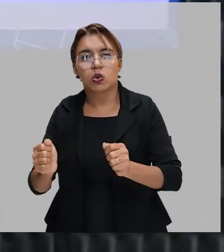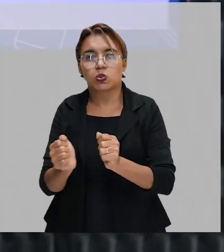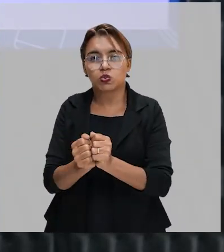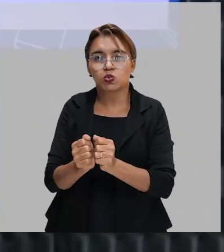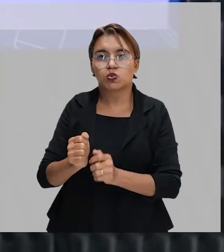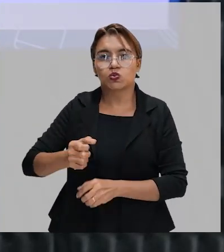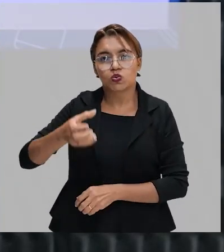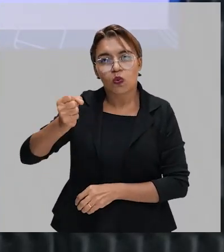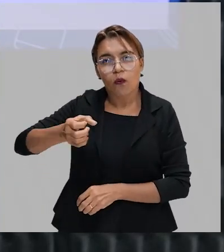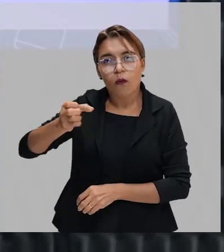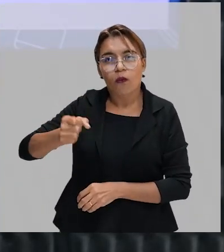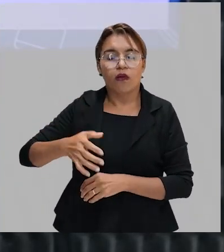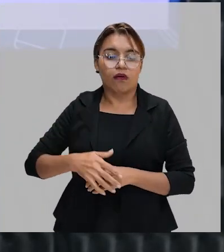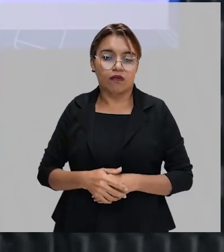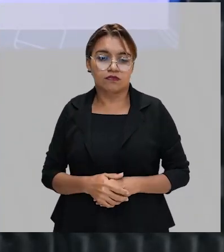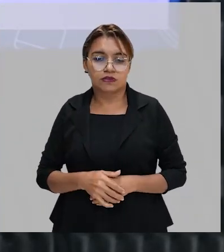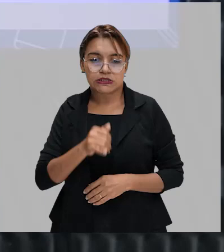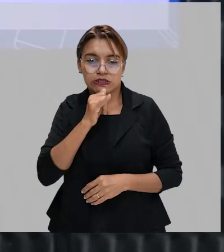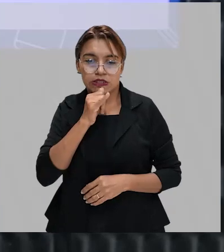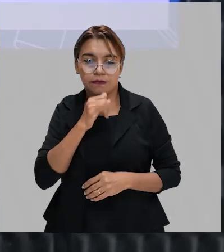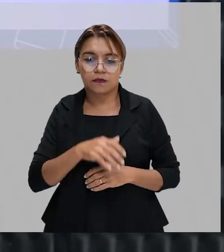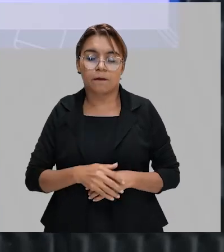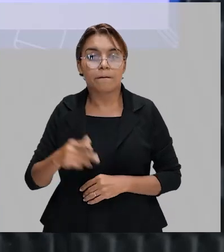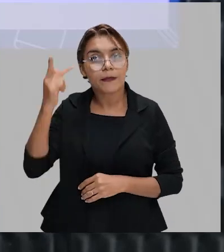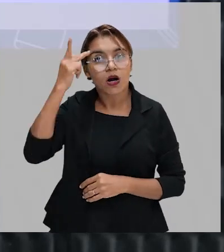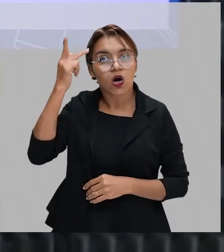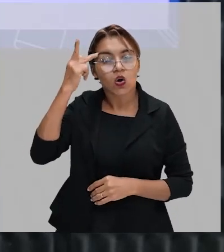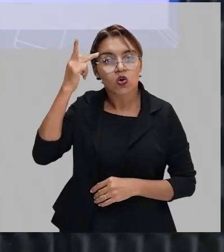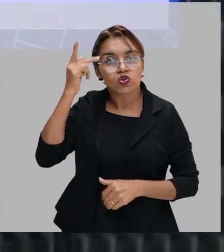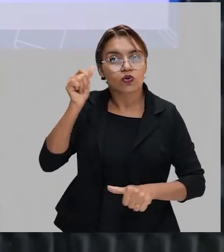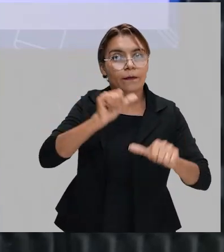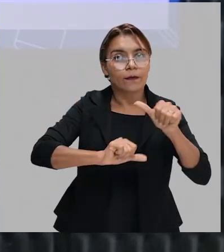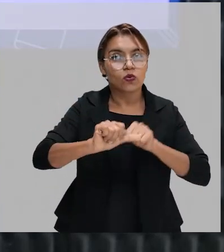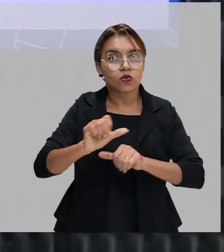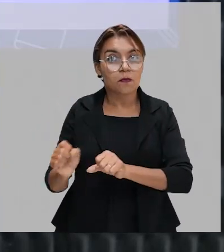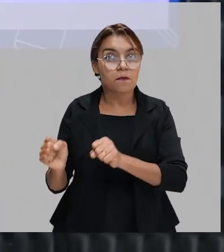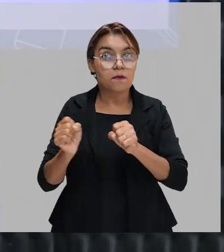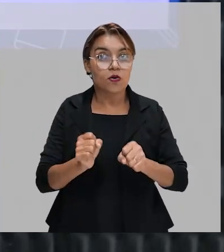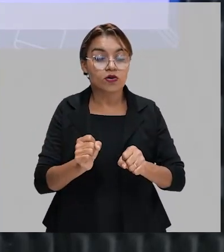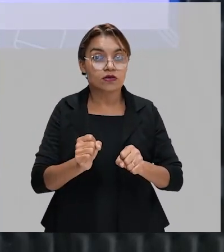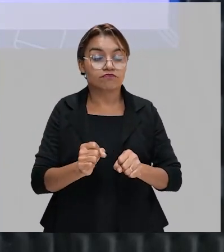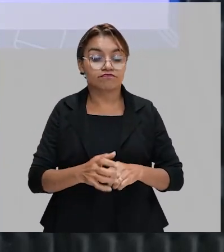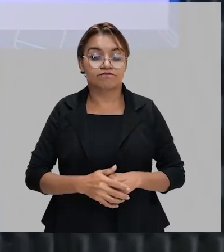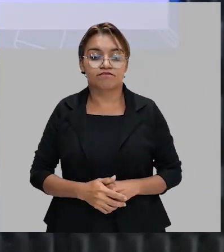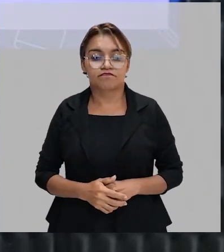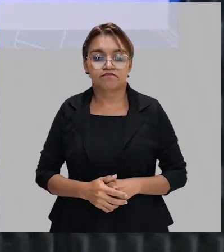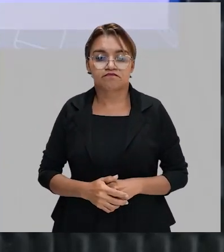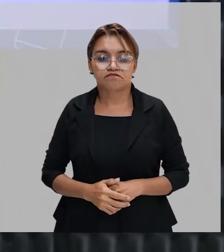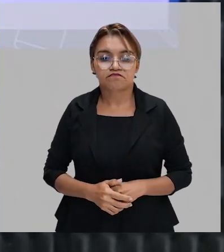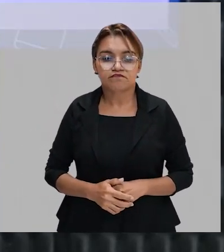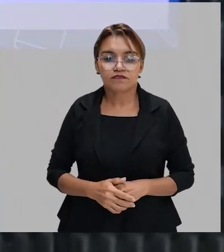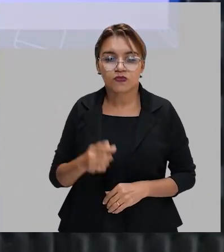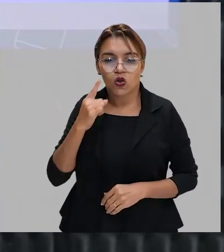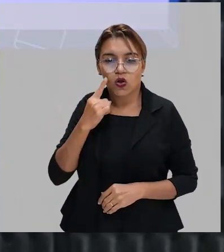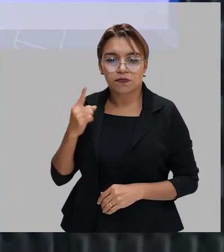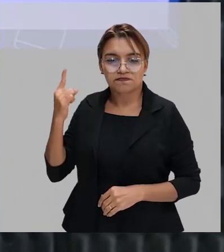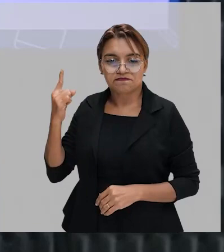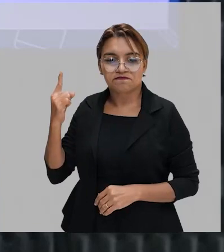Mineiros e paulistas alternando o poder. Pois é. Política do café com leite, tá aqui,